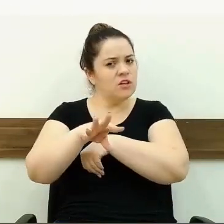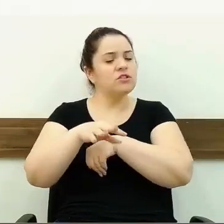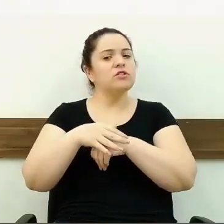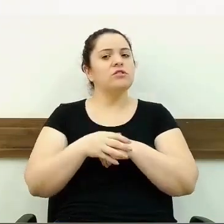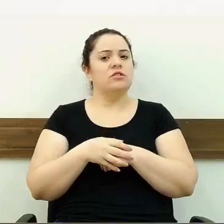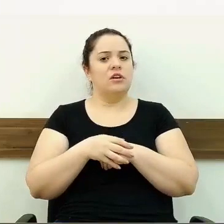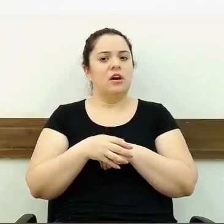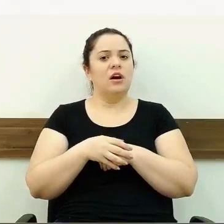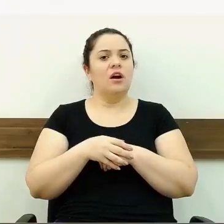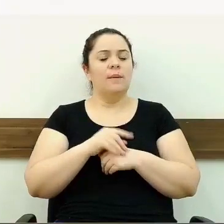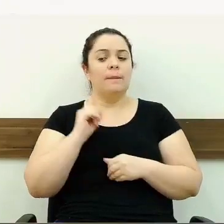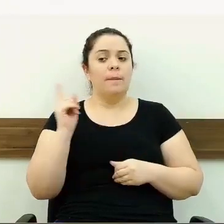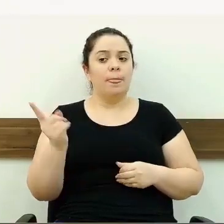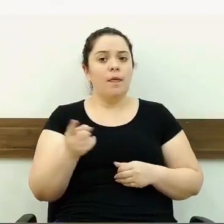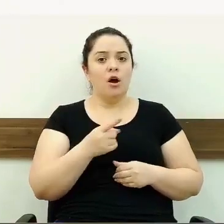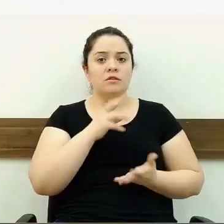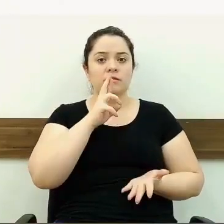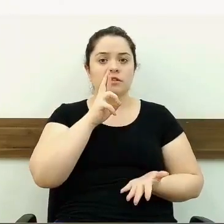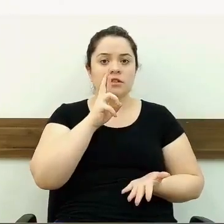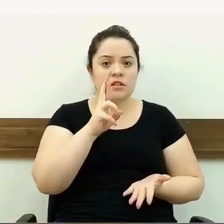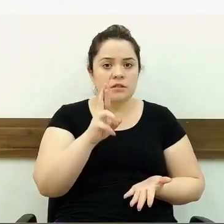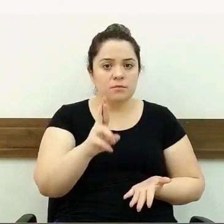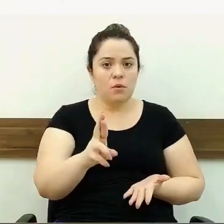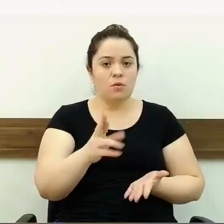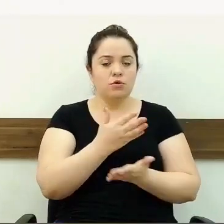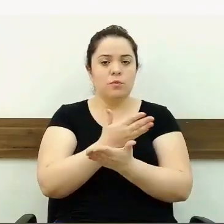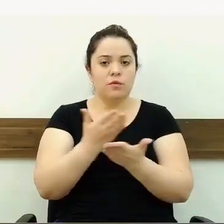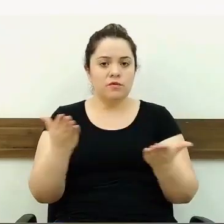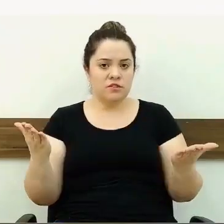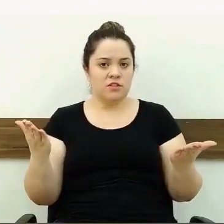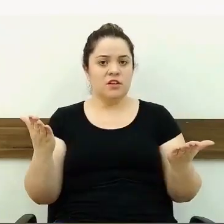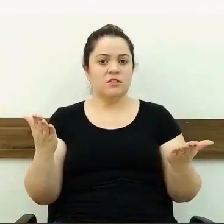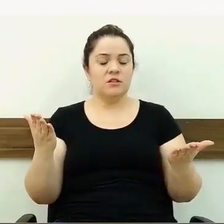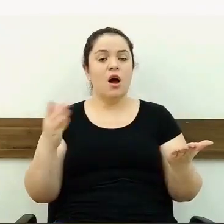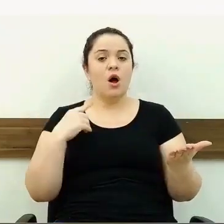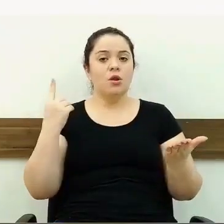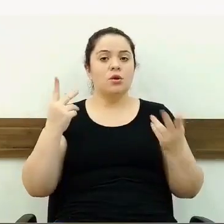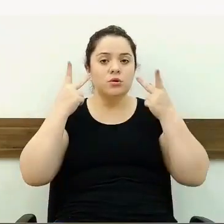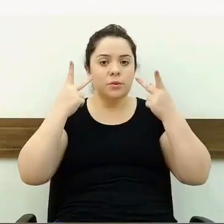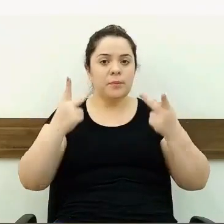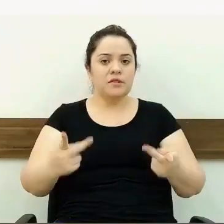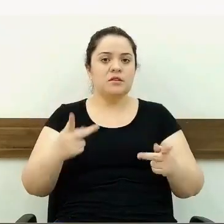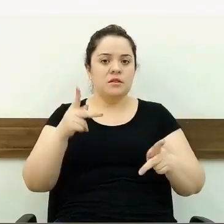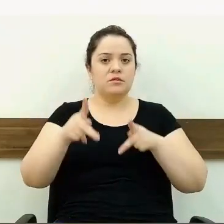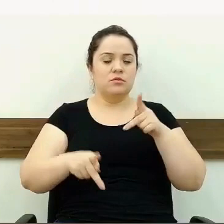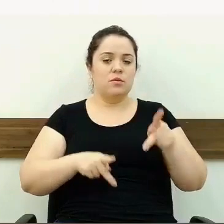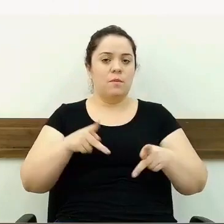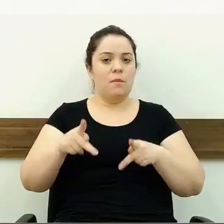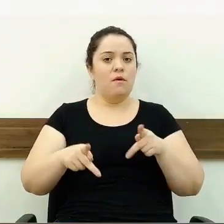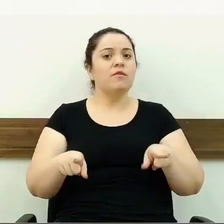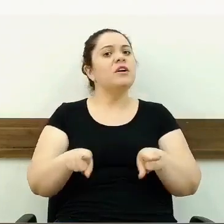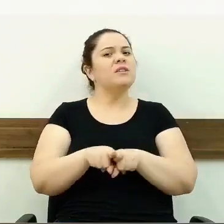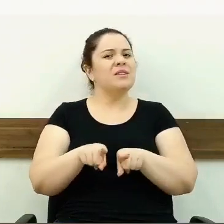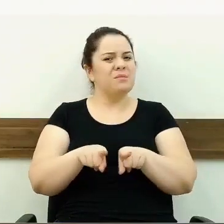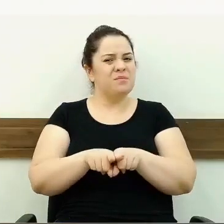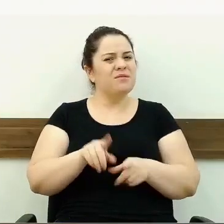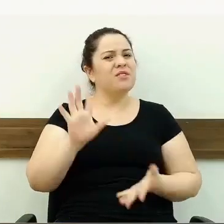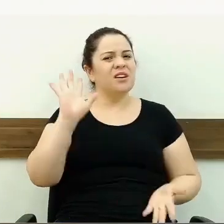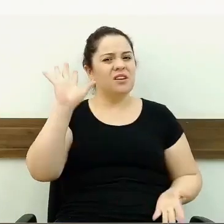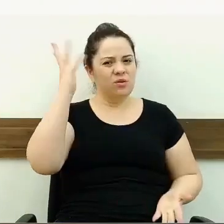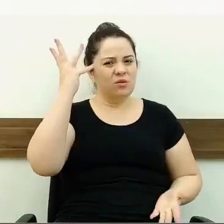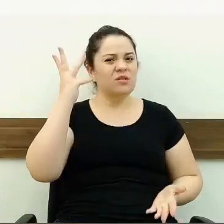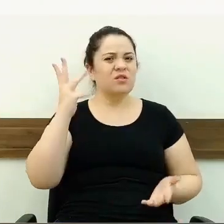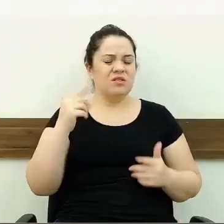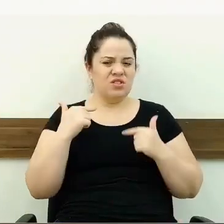conforme a gente responde por vocês, nós somos os representantes do povo, também fica uma situação muito chata,